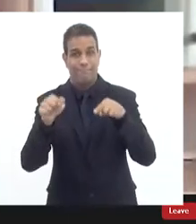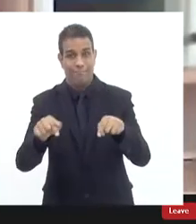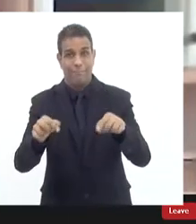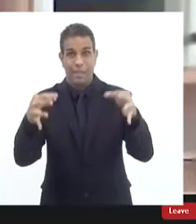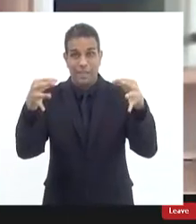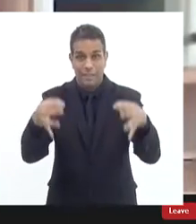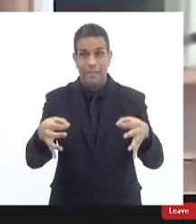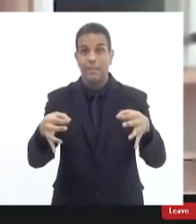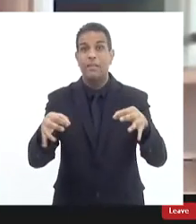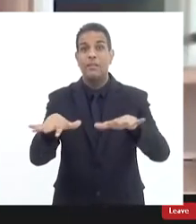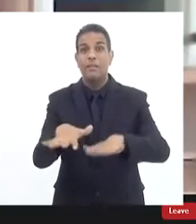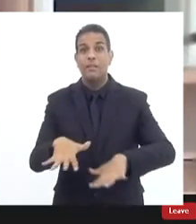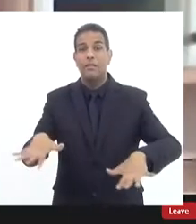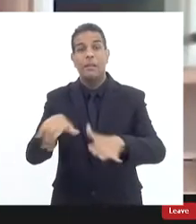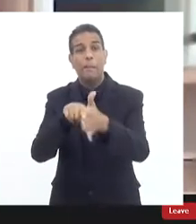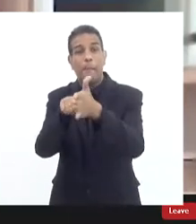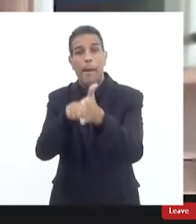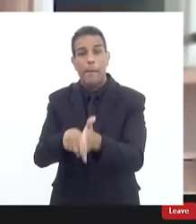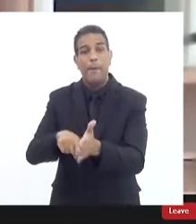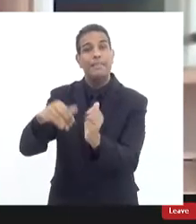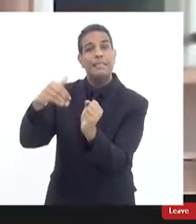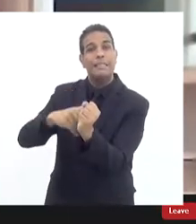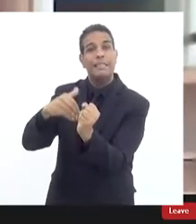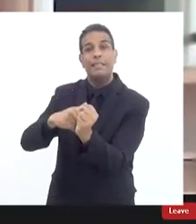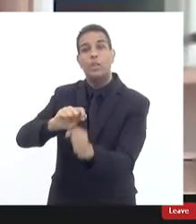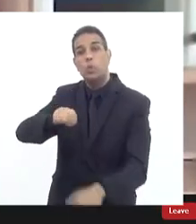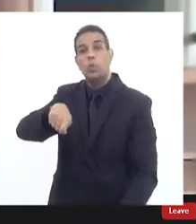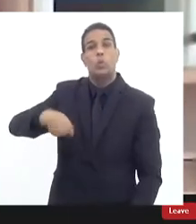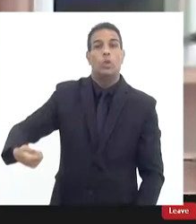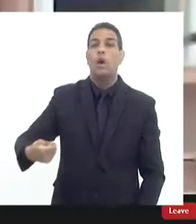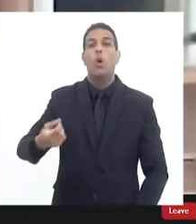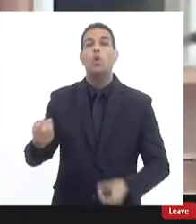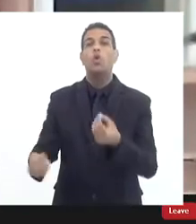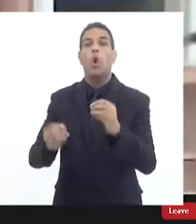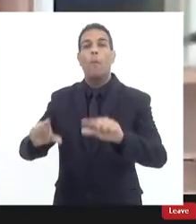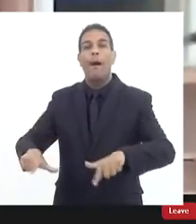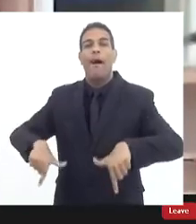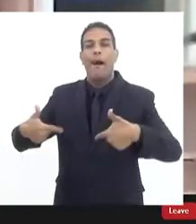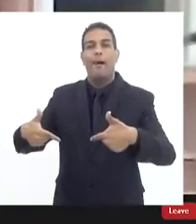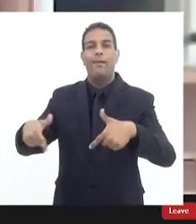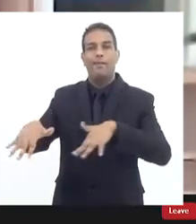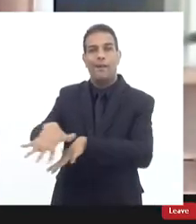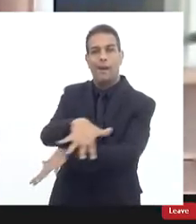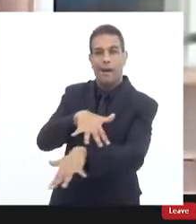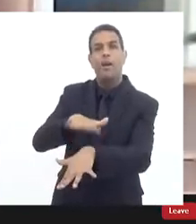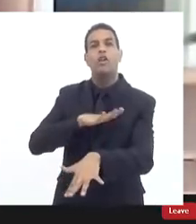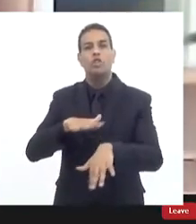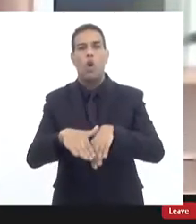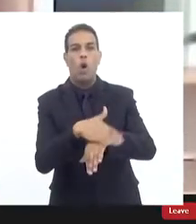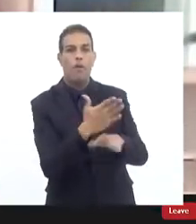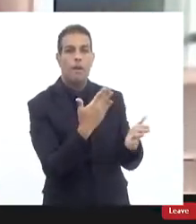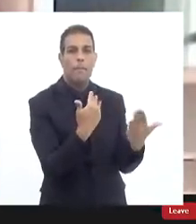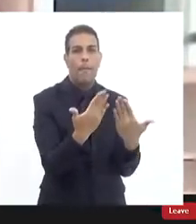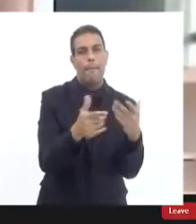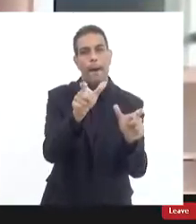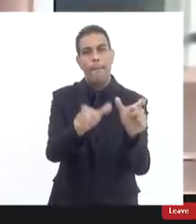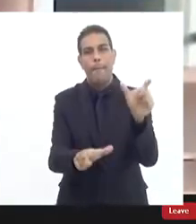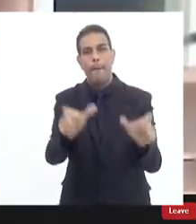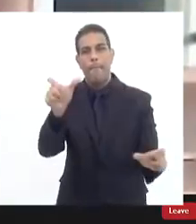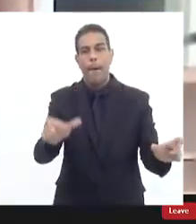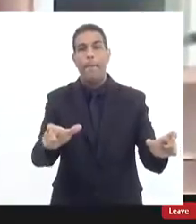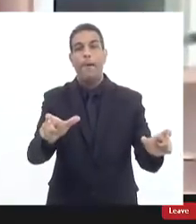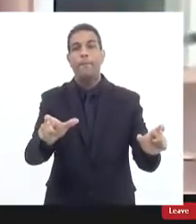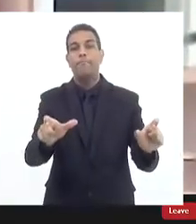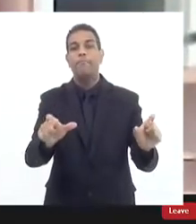essencial à investigação o sigilo permanece então eu conversei com os membros da força tarefa assim que o convite me foi